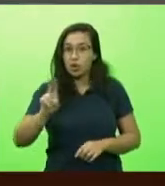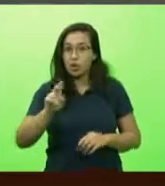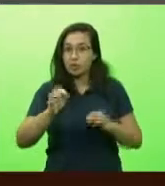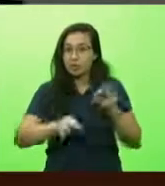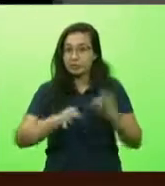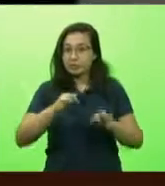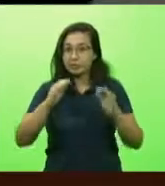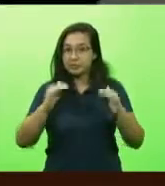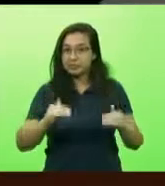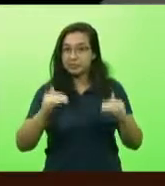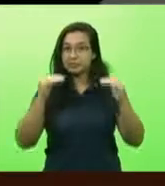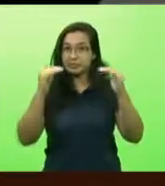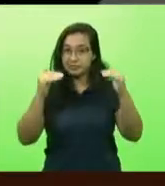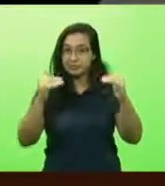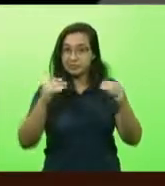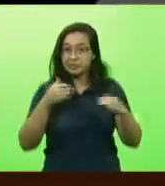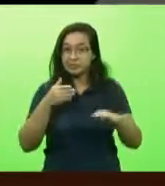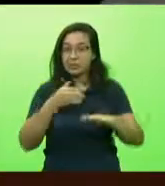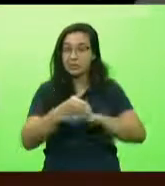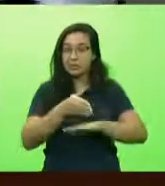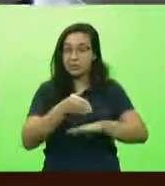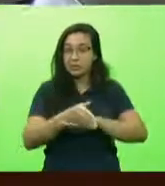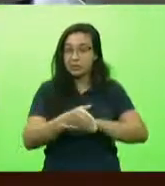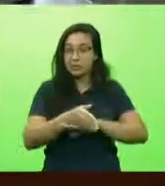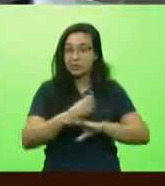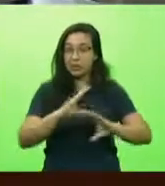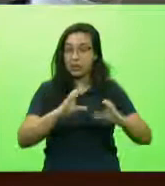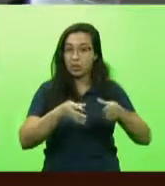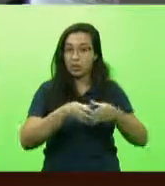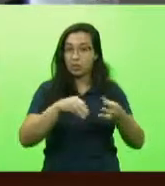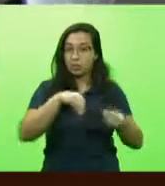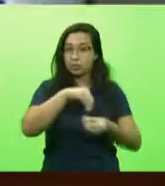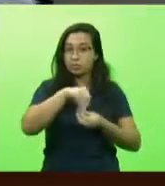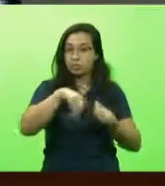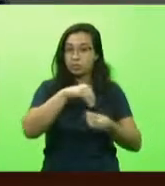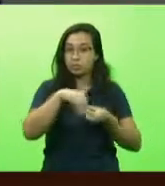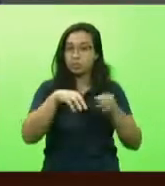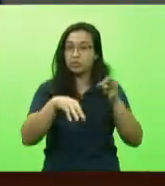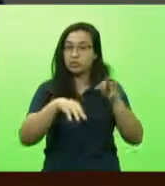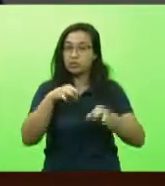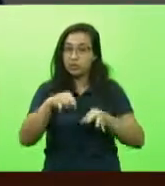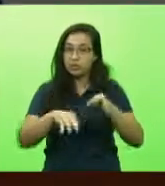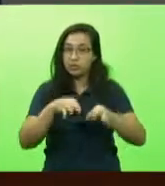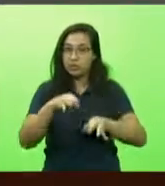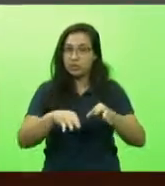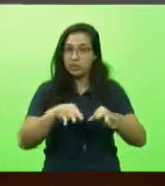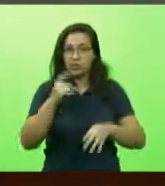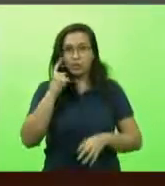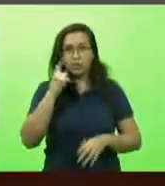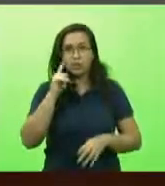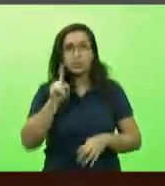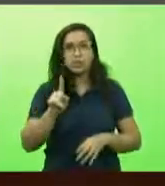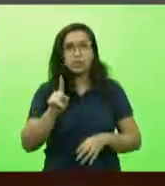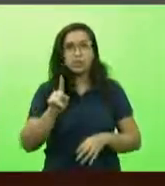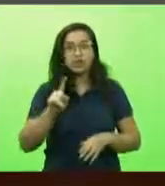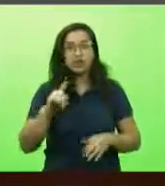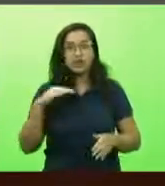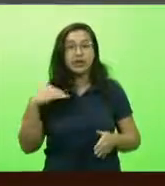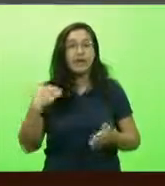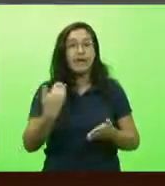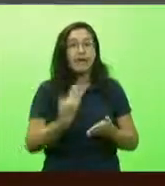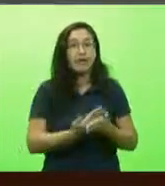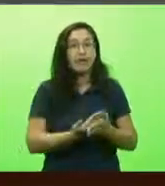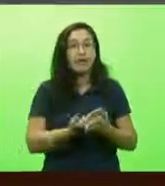participar do comitê misto de julgamento, daquele dia até o dia